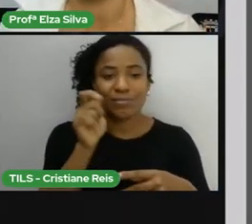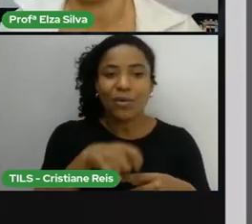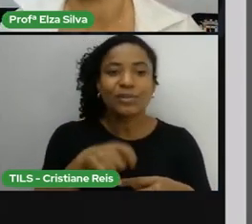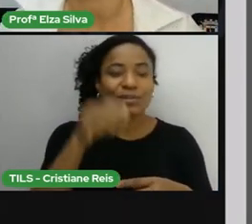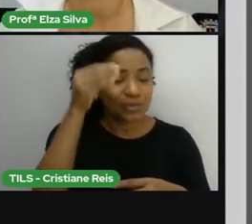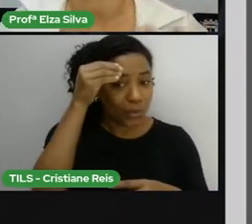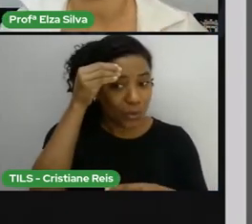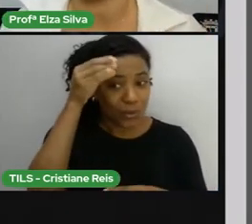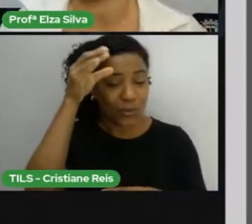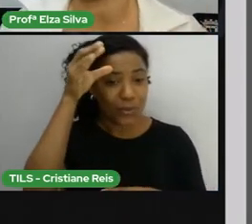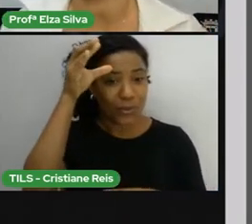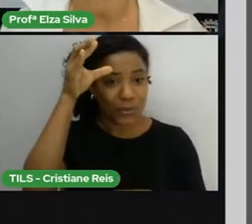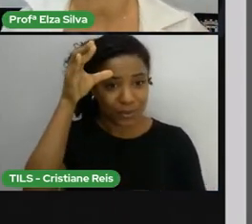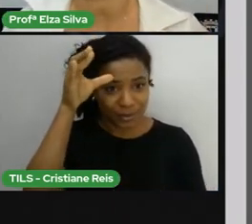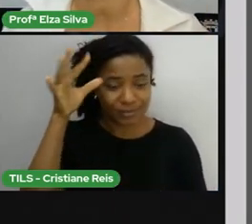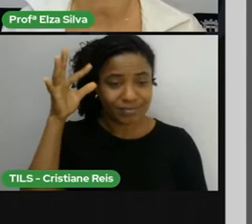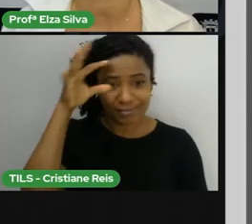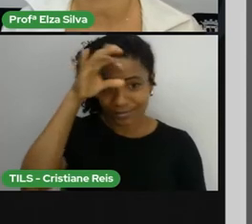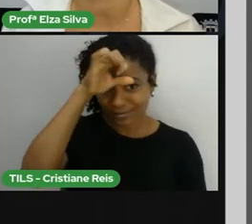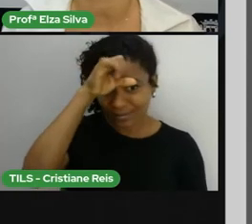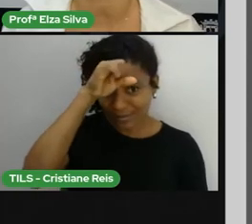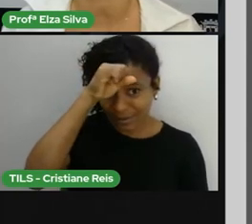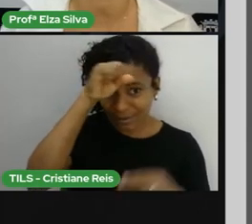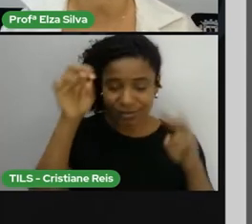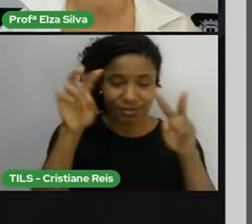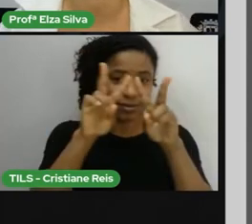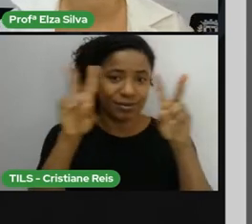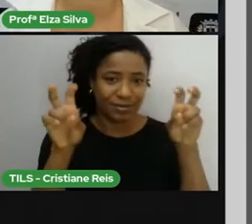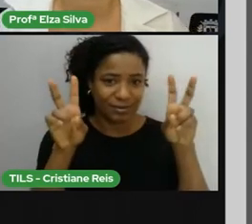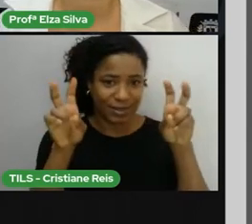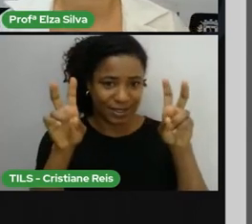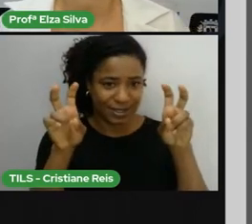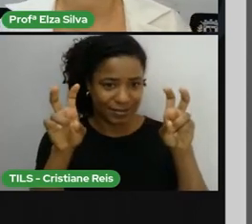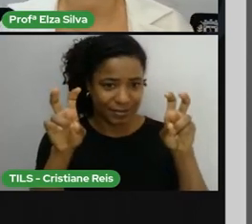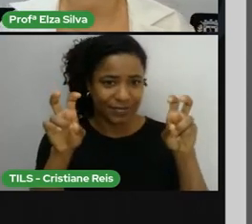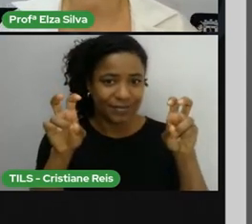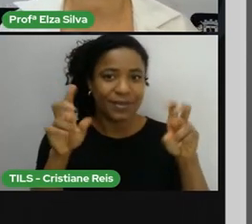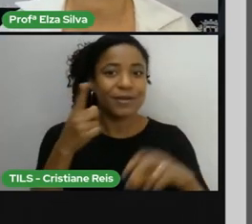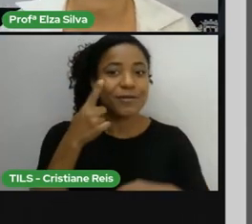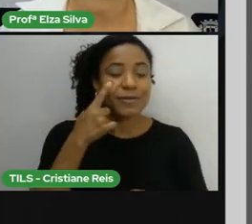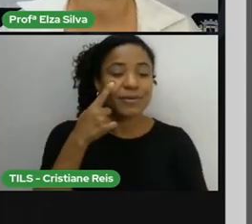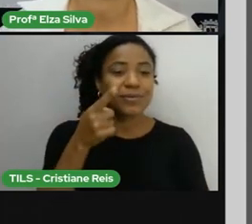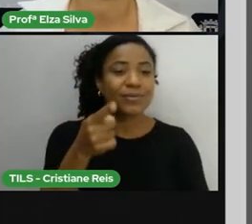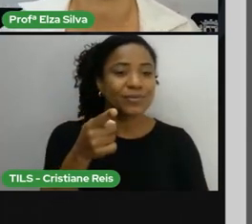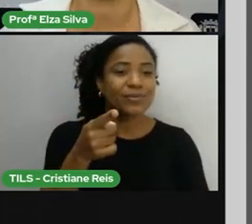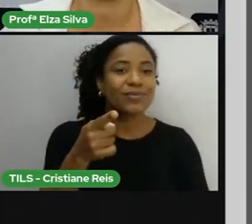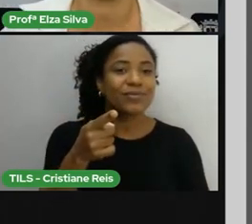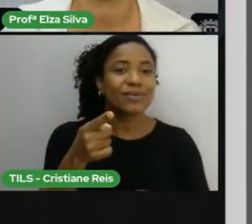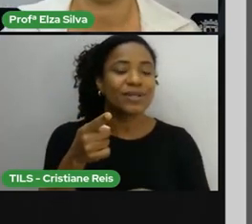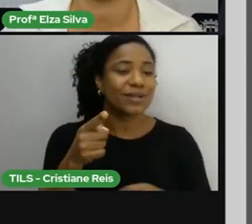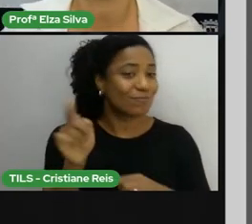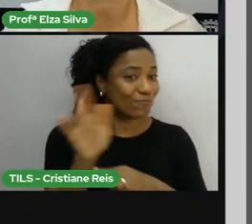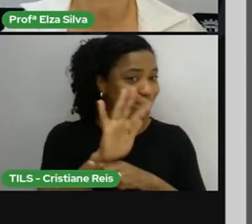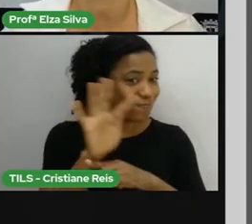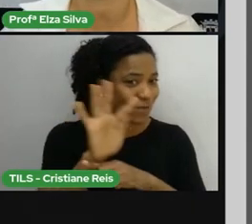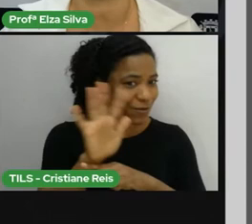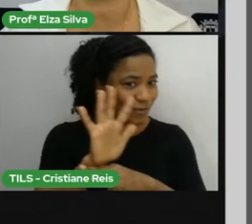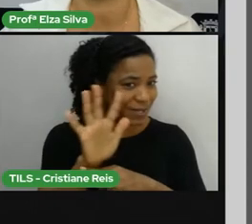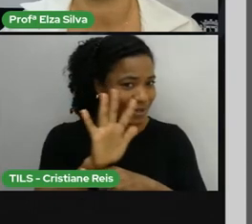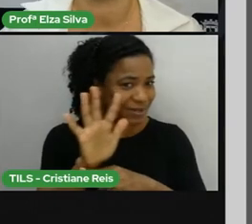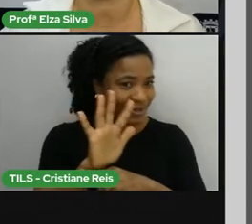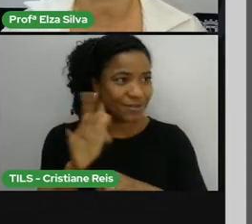conhecimento, o debate a respeito do tema de nossa aula, eu gostaria de sugerir moves, alguns